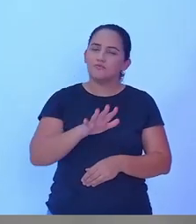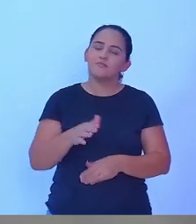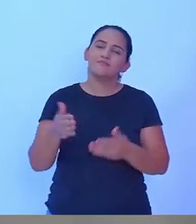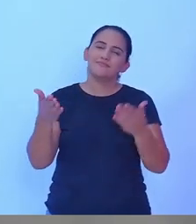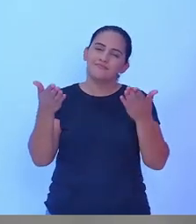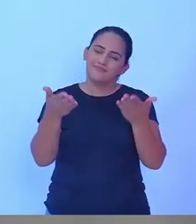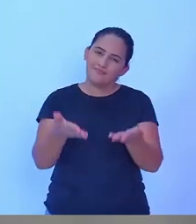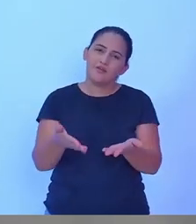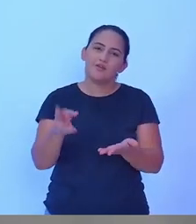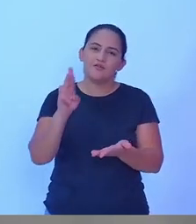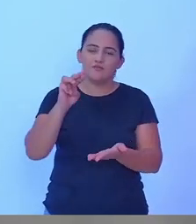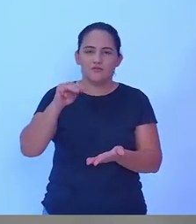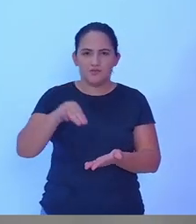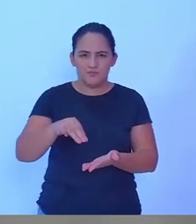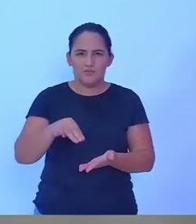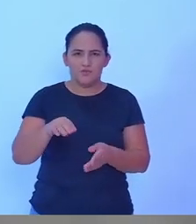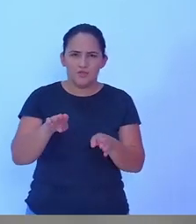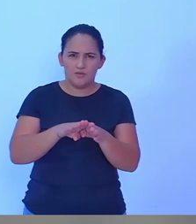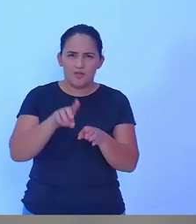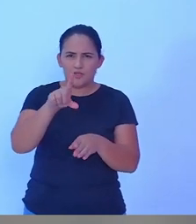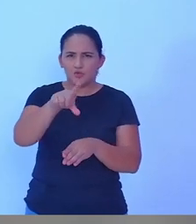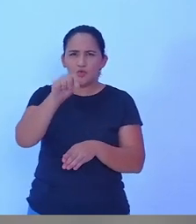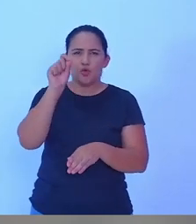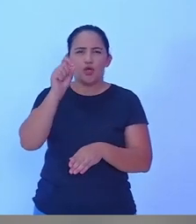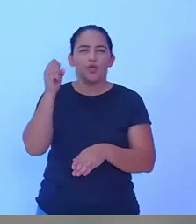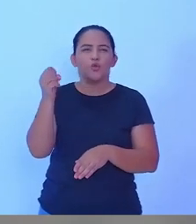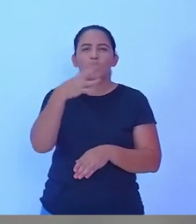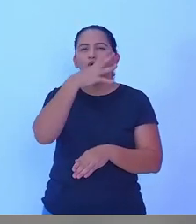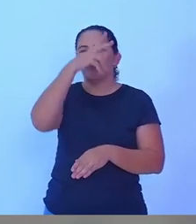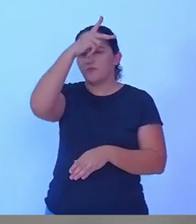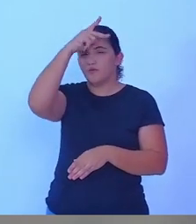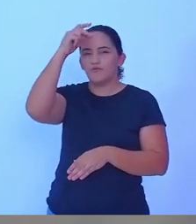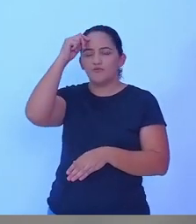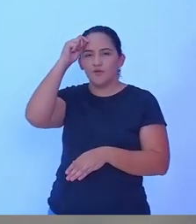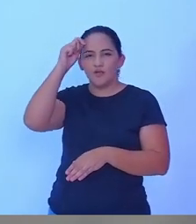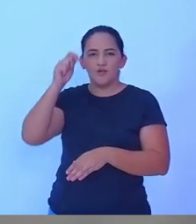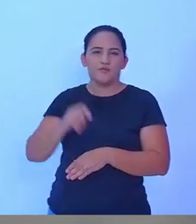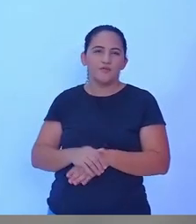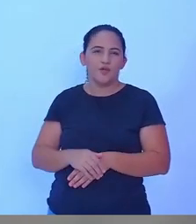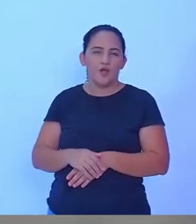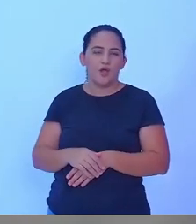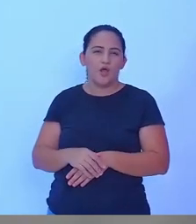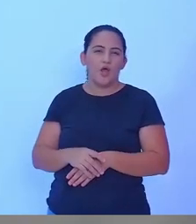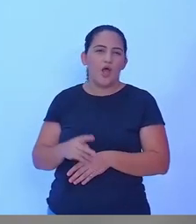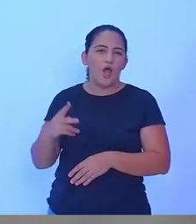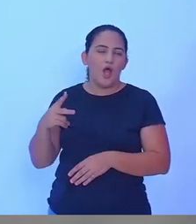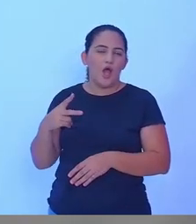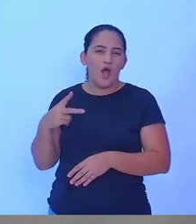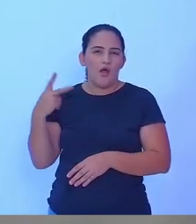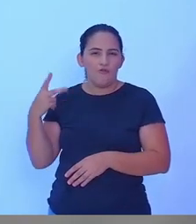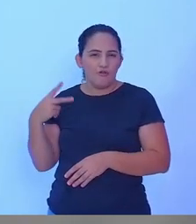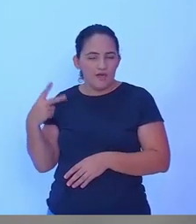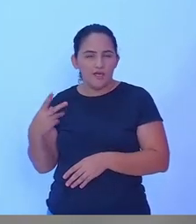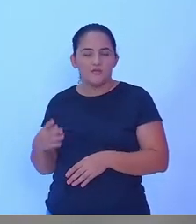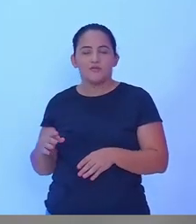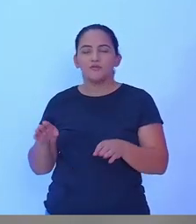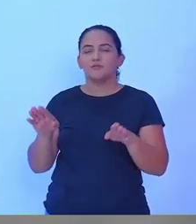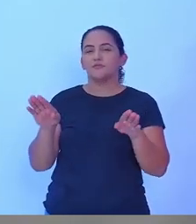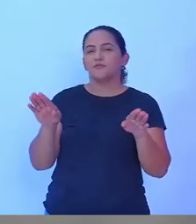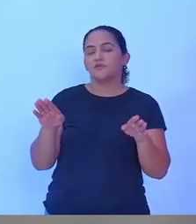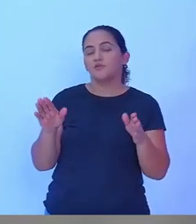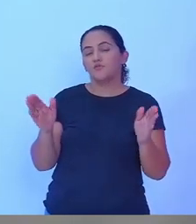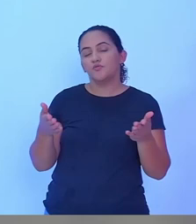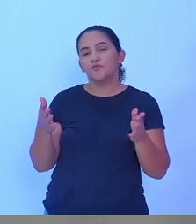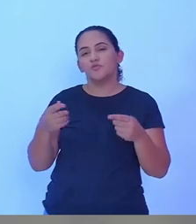escolheremos o novo prefeito, escolheremos novos vereadores e esse é um debate entre os candidatos a vice.